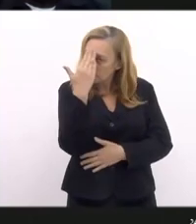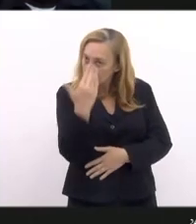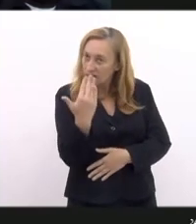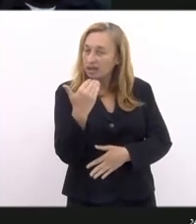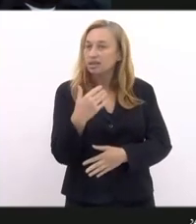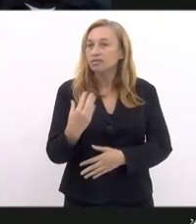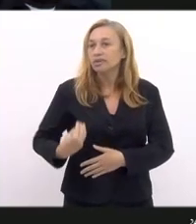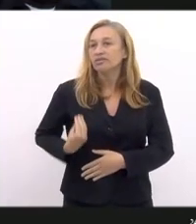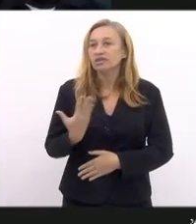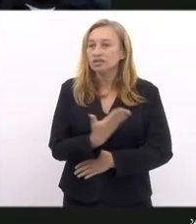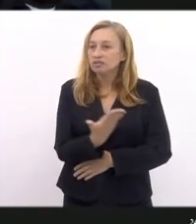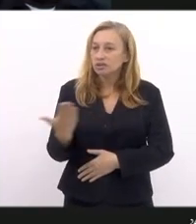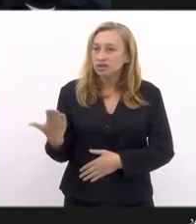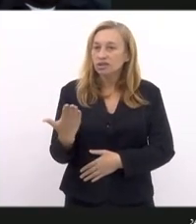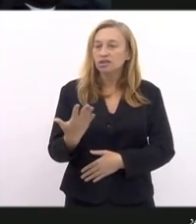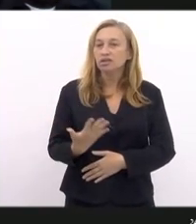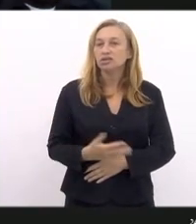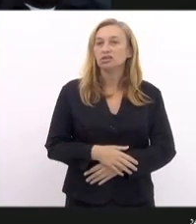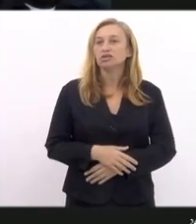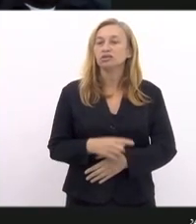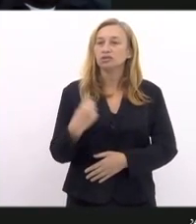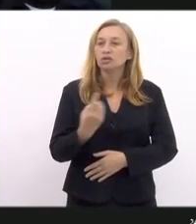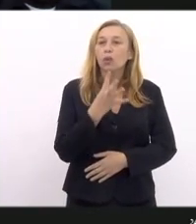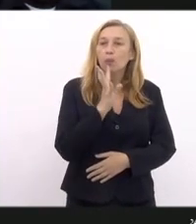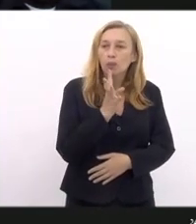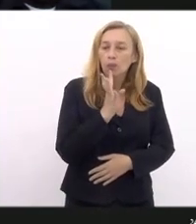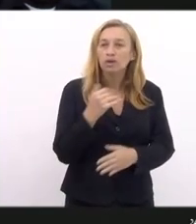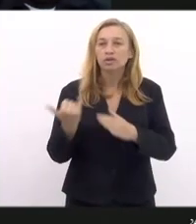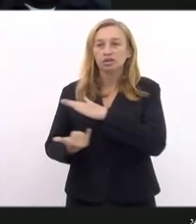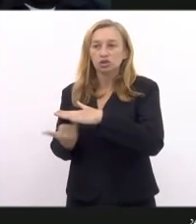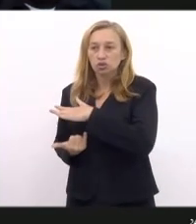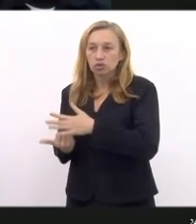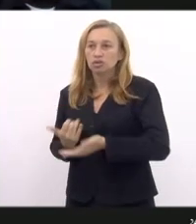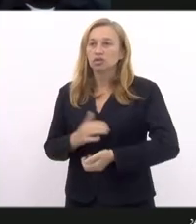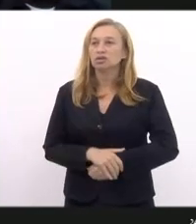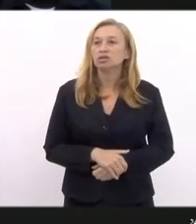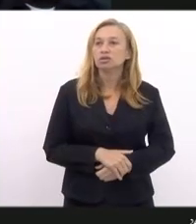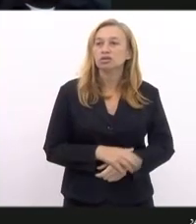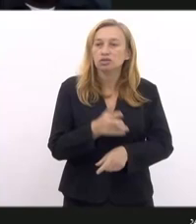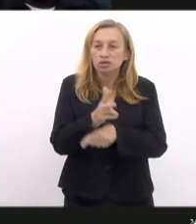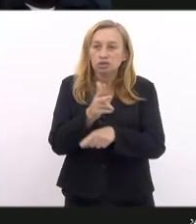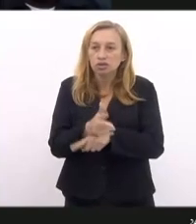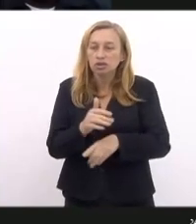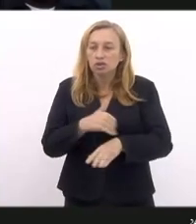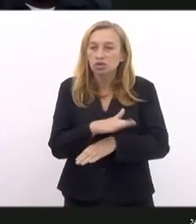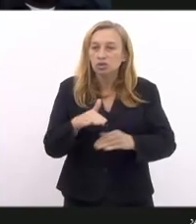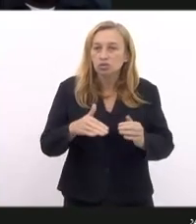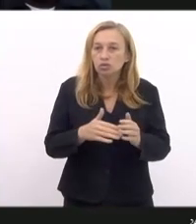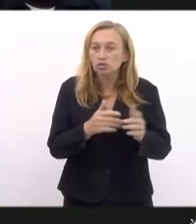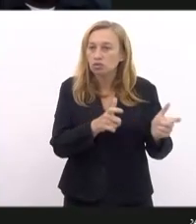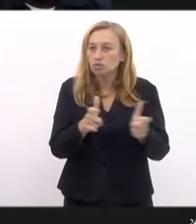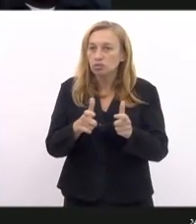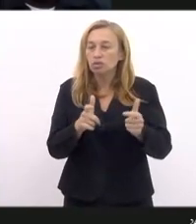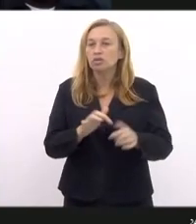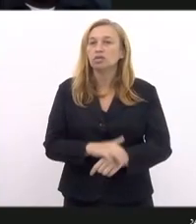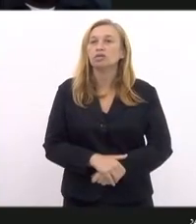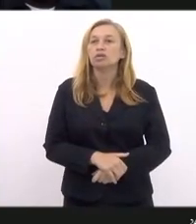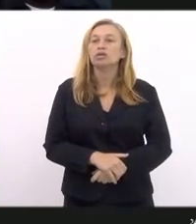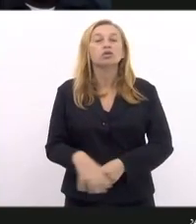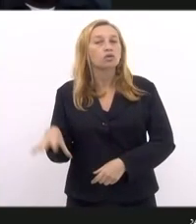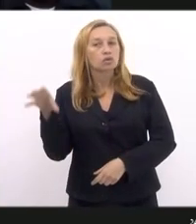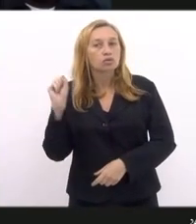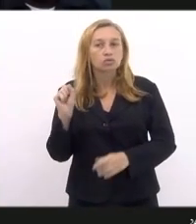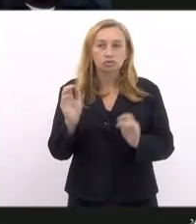pela presença, daqui o nosso reconhecimento da instituição, no caso das câmeras, em vários outros, e ouço